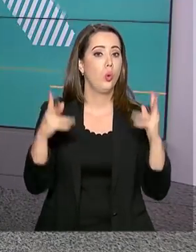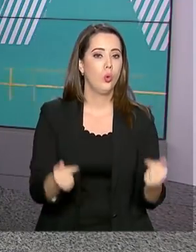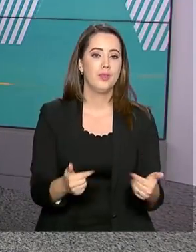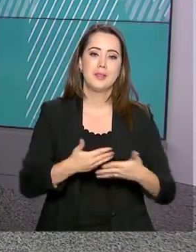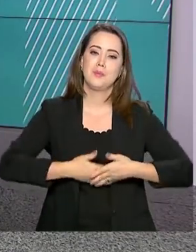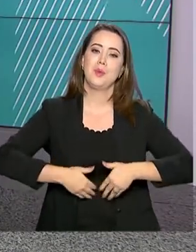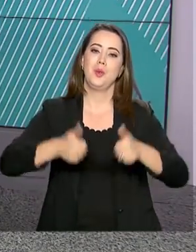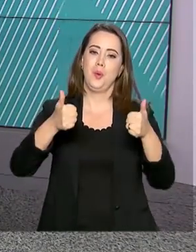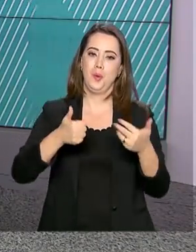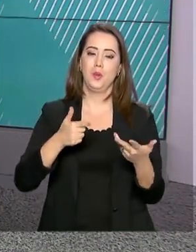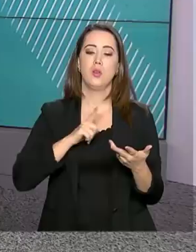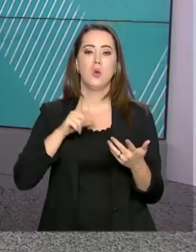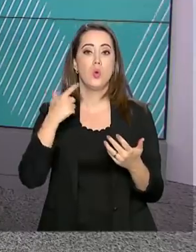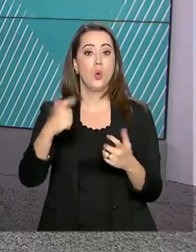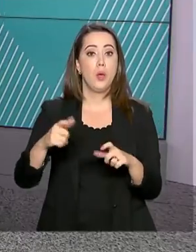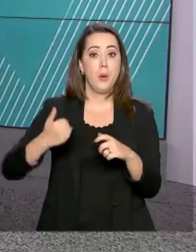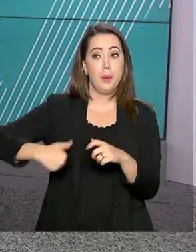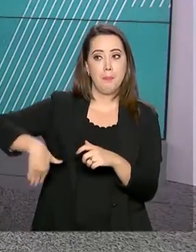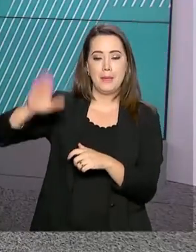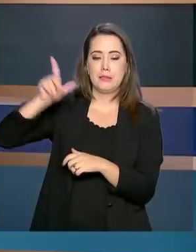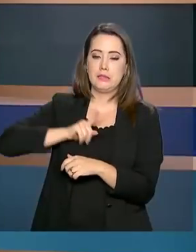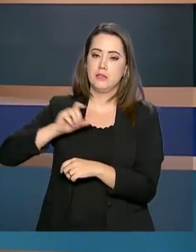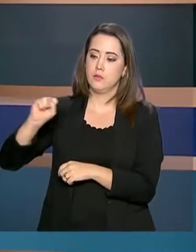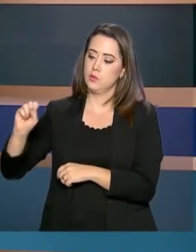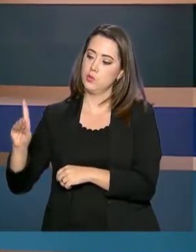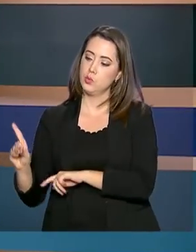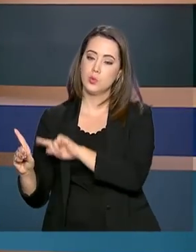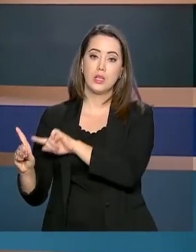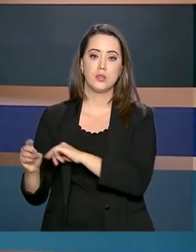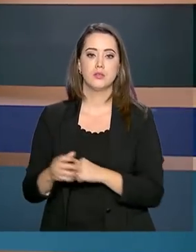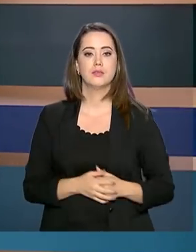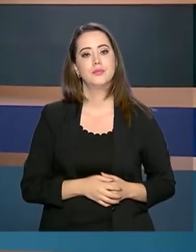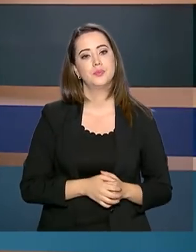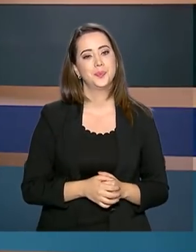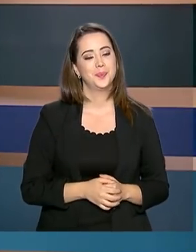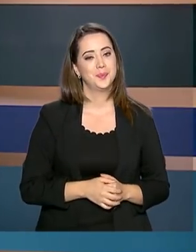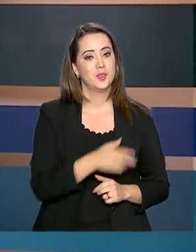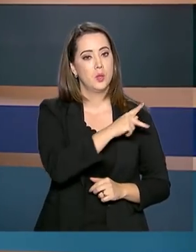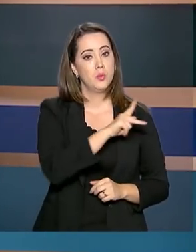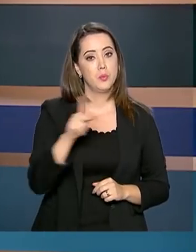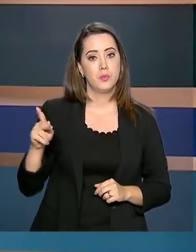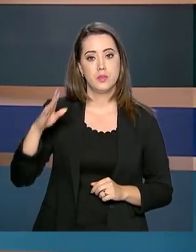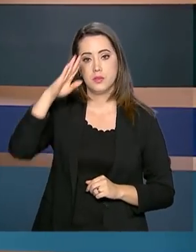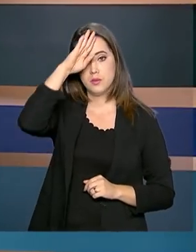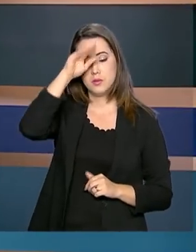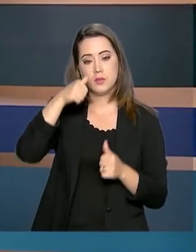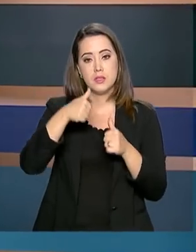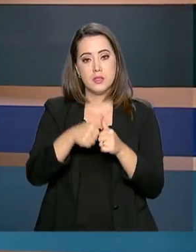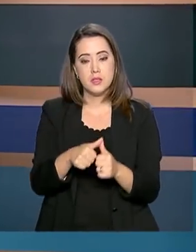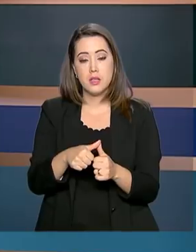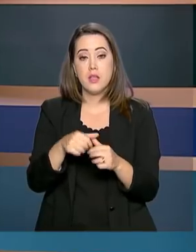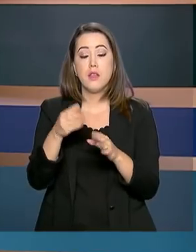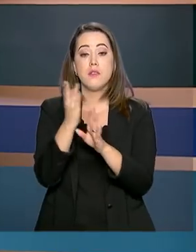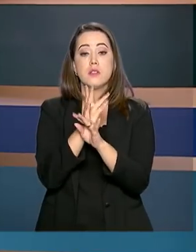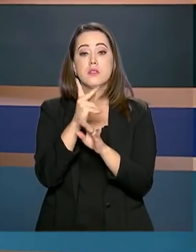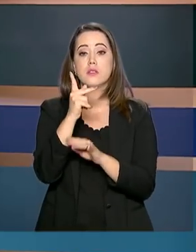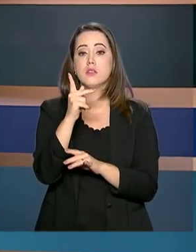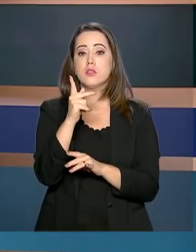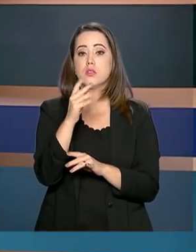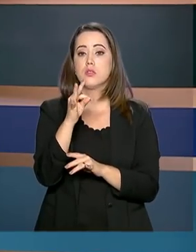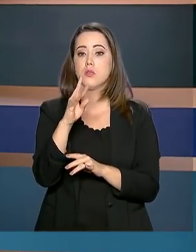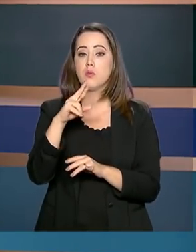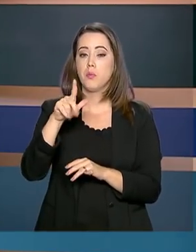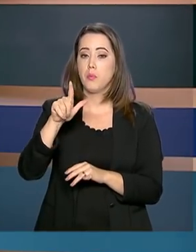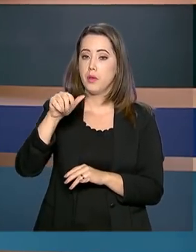campeã foi a região sudeste. O presidente Jair Bolsonaro esteve em Petrolina, onde participou da